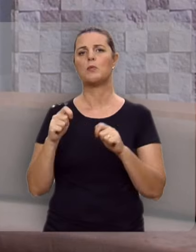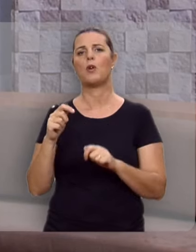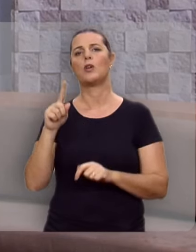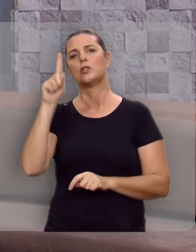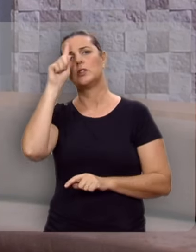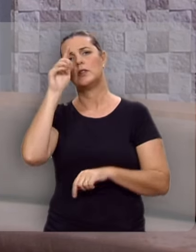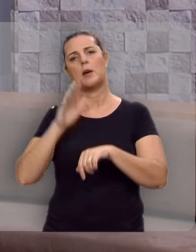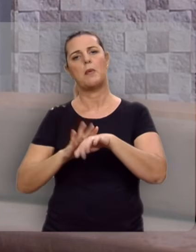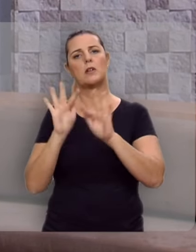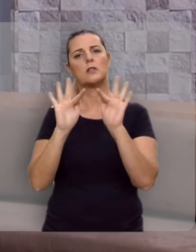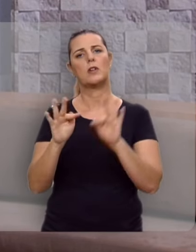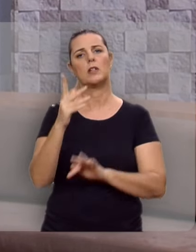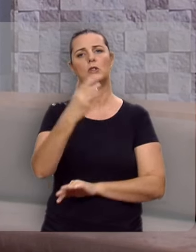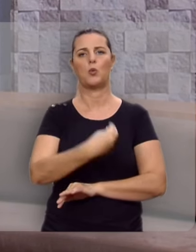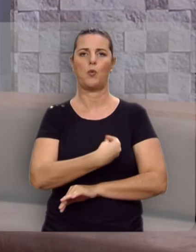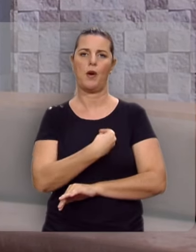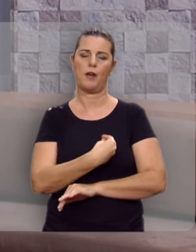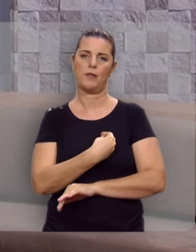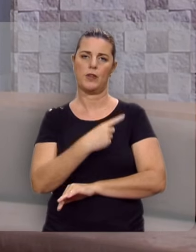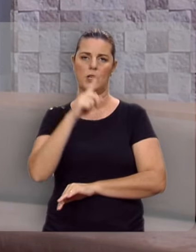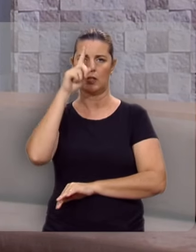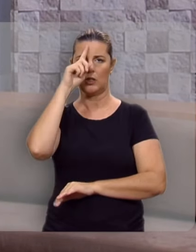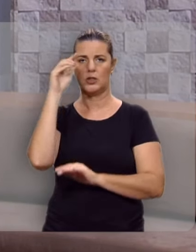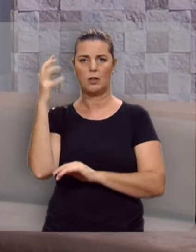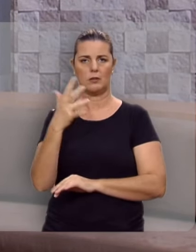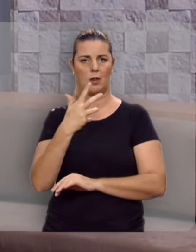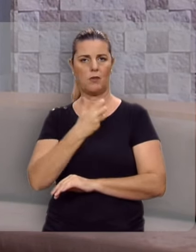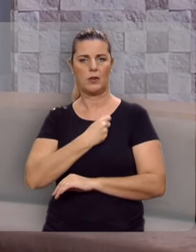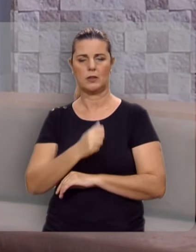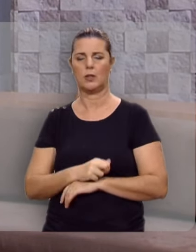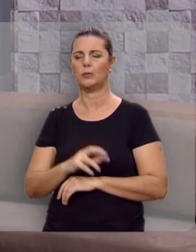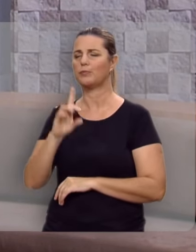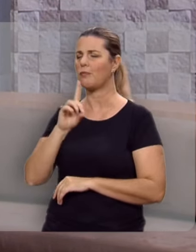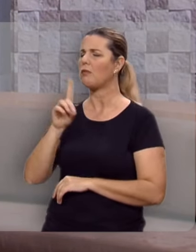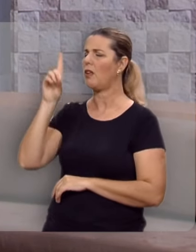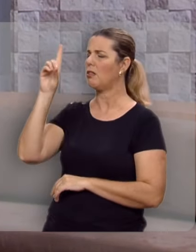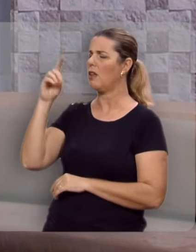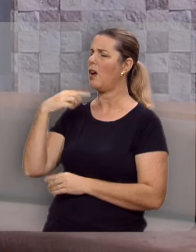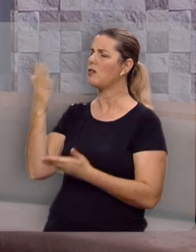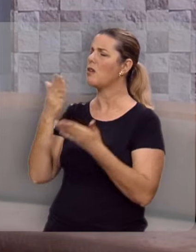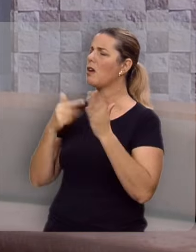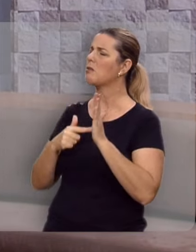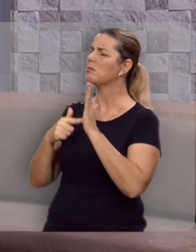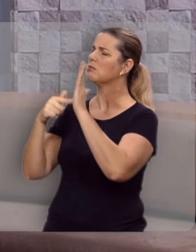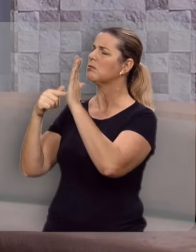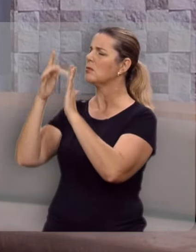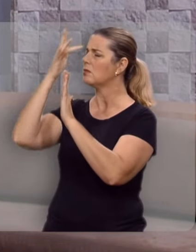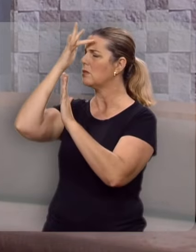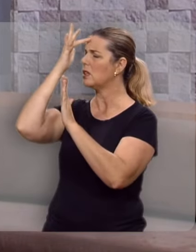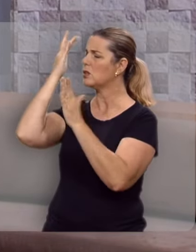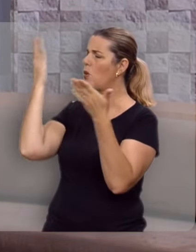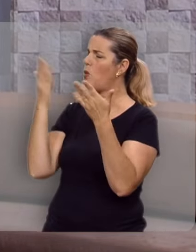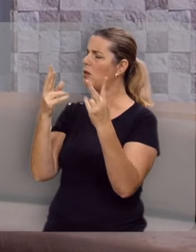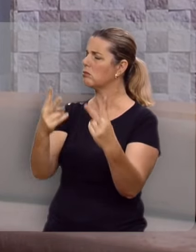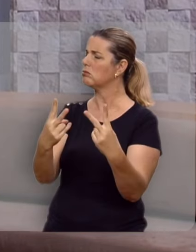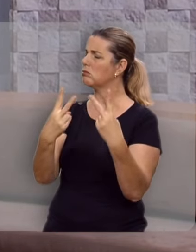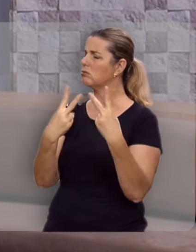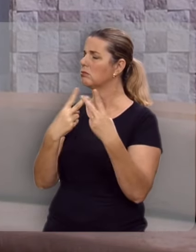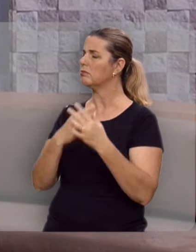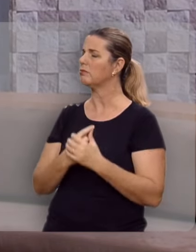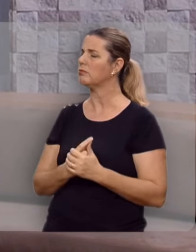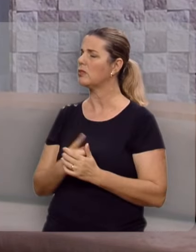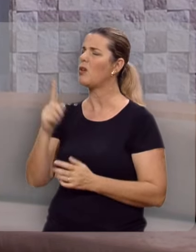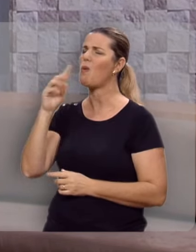pode ser o dia mais feliz da sua vida, o dia da sua salvação. Deus, eu quero apresentar a ti as pessoas que estão nos